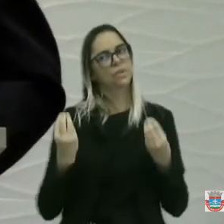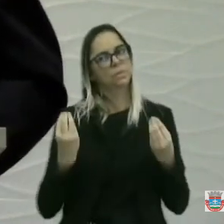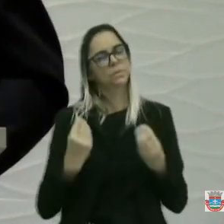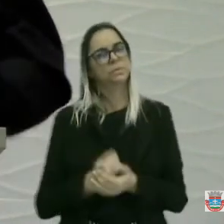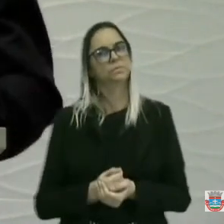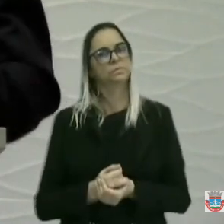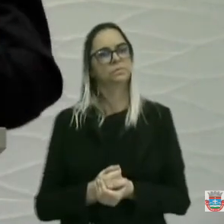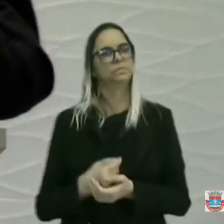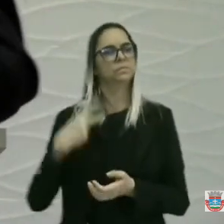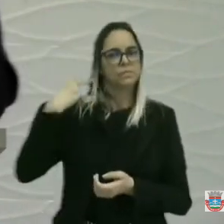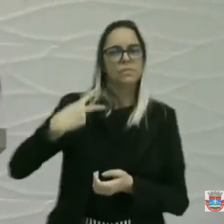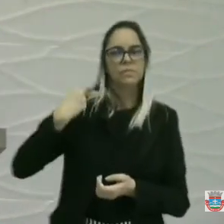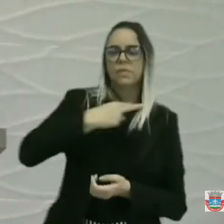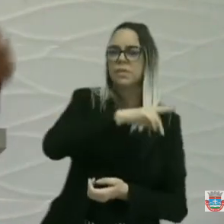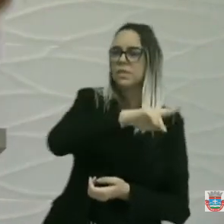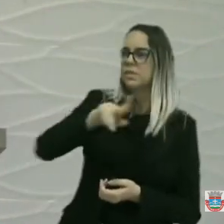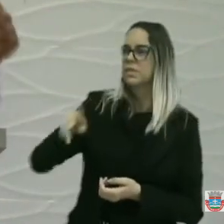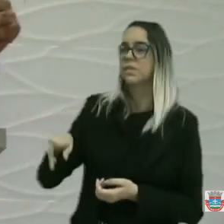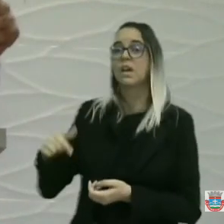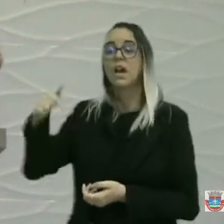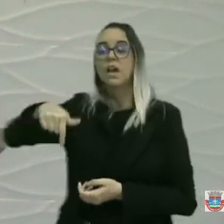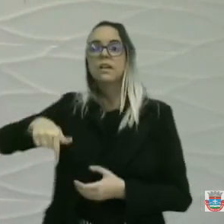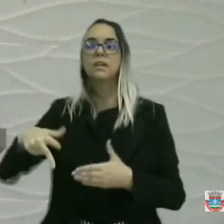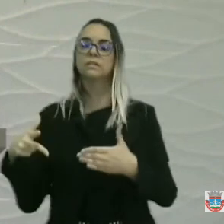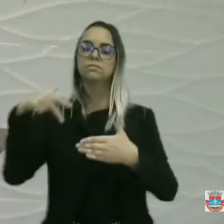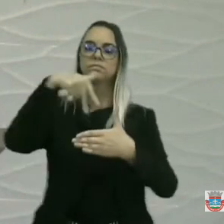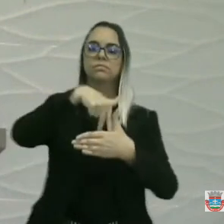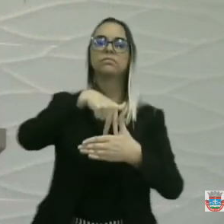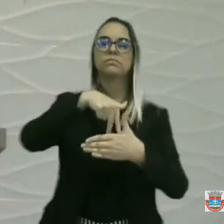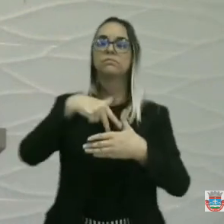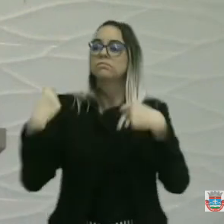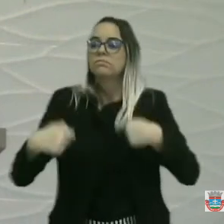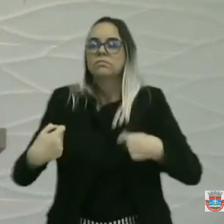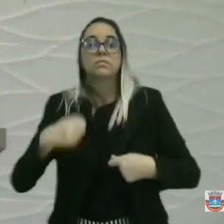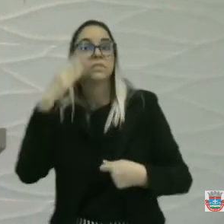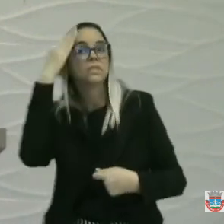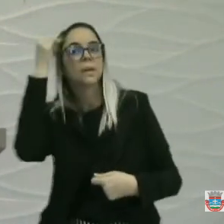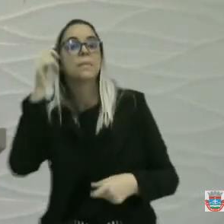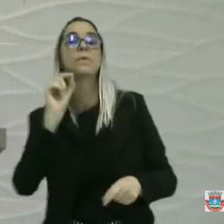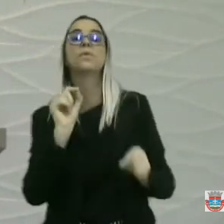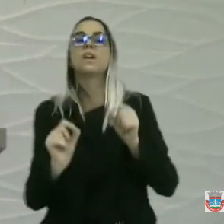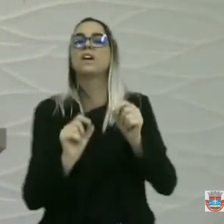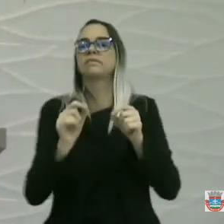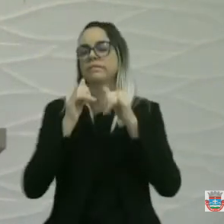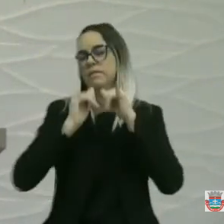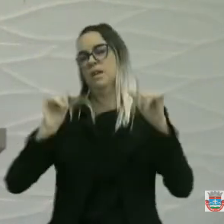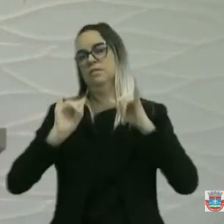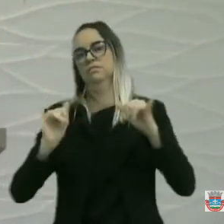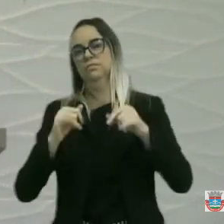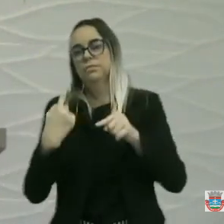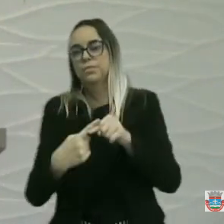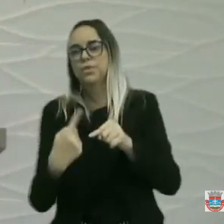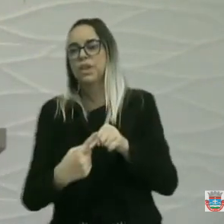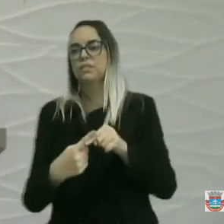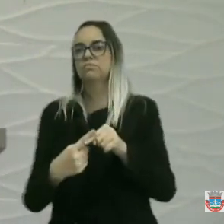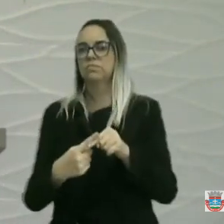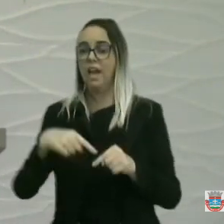Vereadores, nessa tribuna aqui, a gente tem que saber o que vai dizer, que fica gravado aqui.